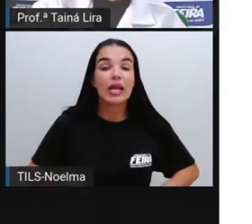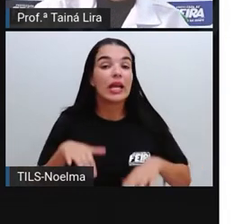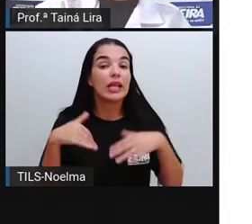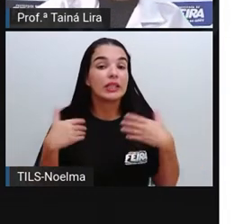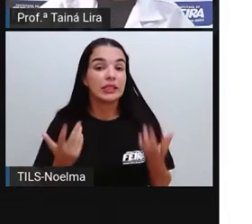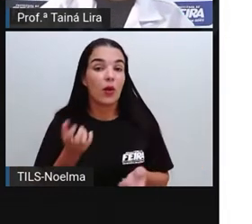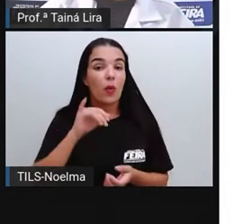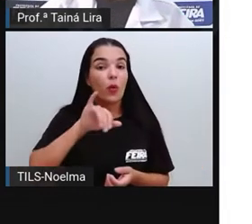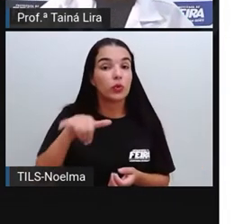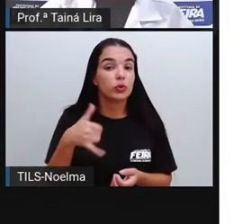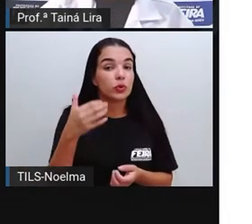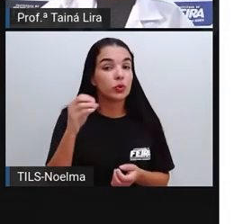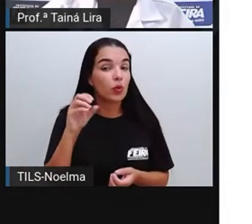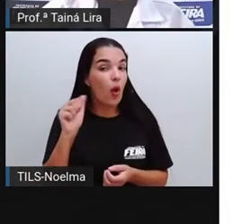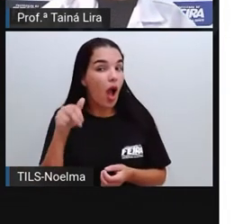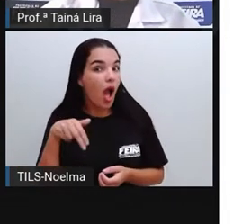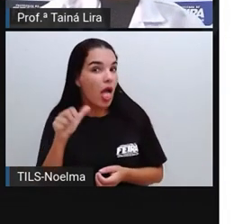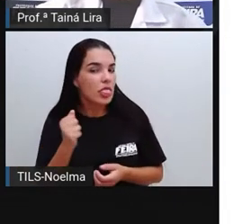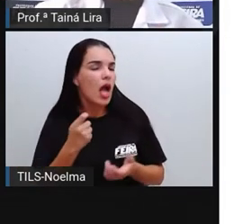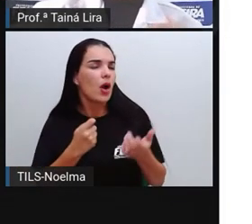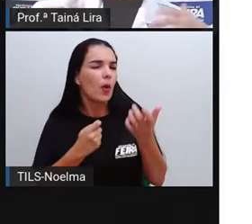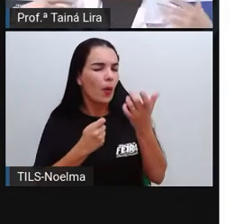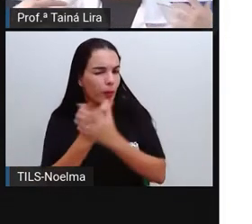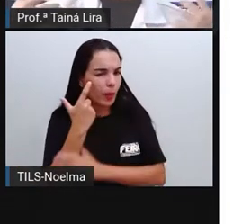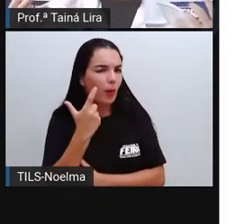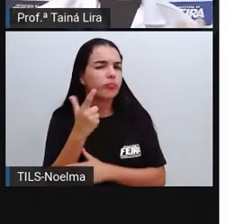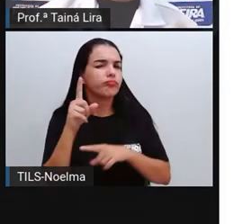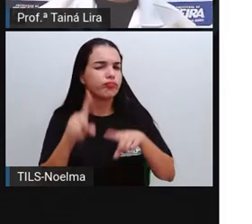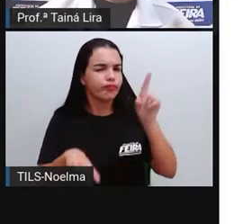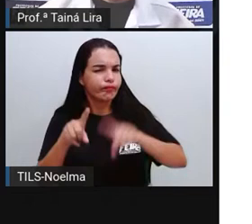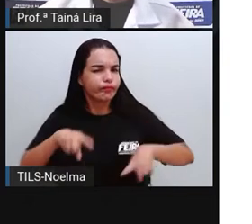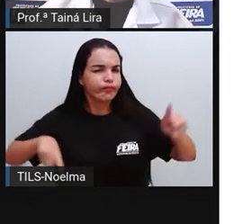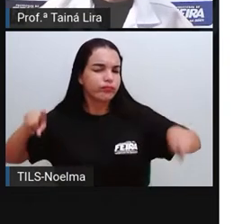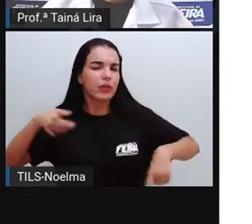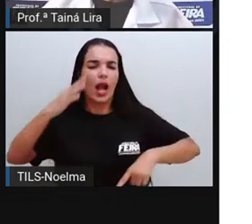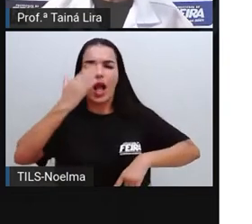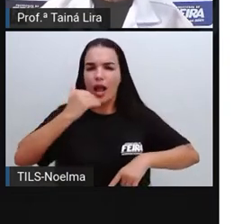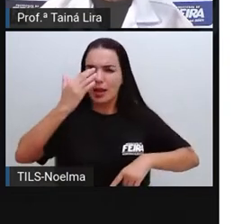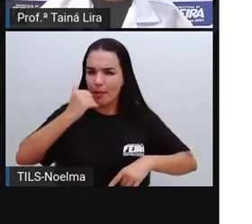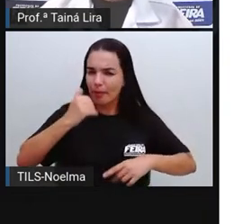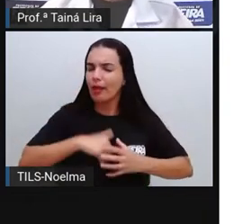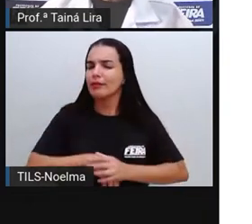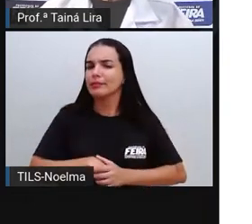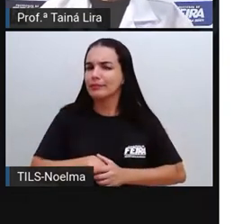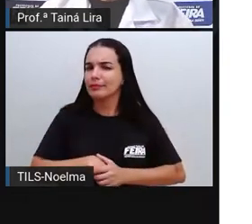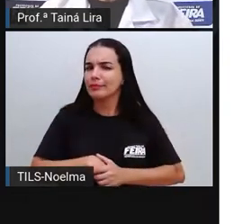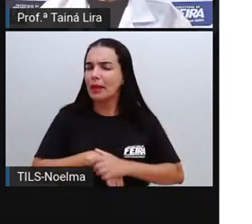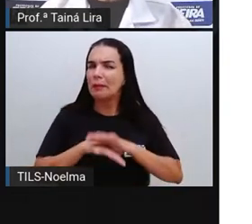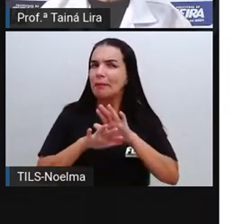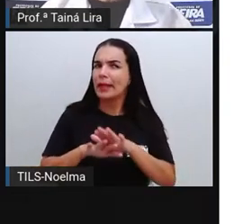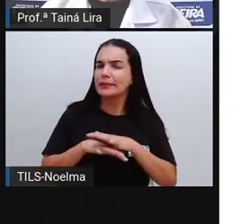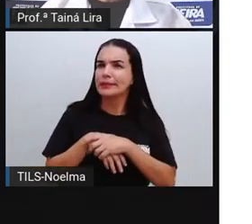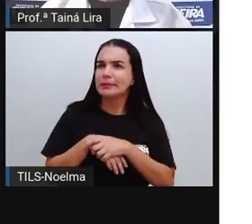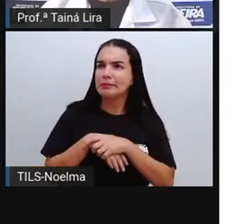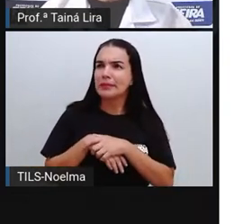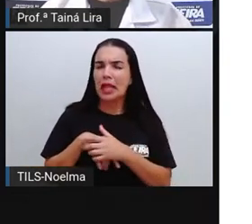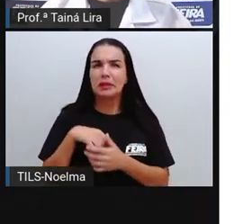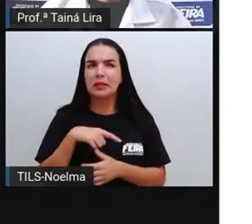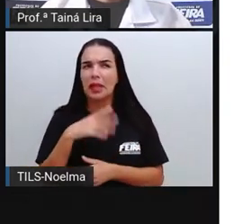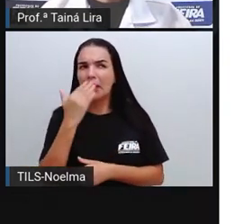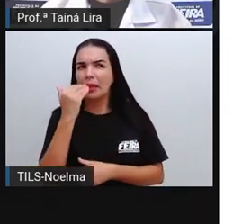Joana, né, comprou vários alimentos ali, né, que não são